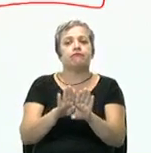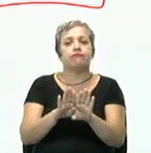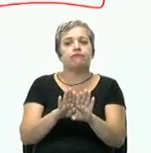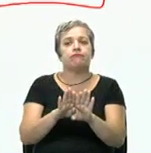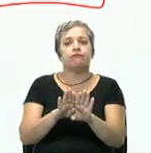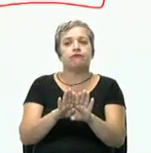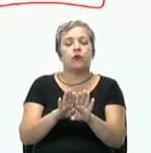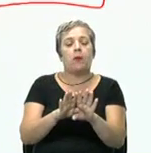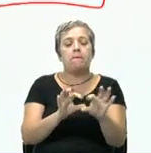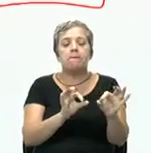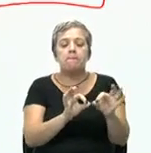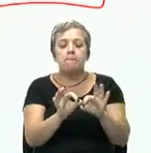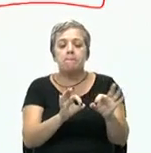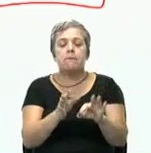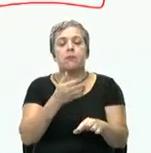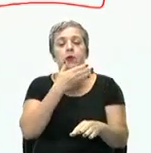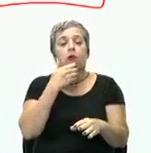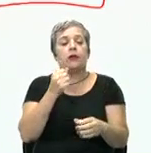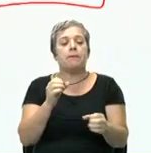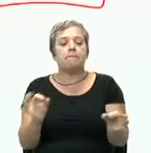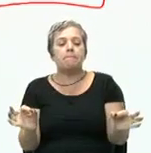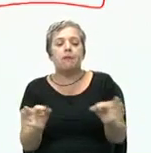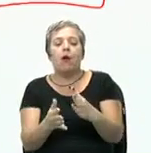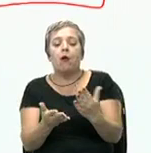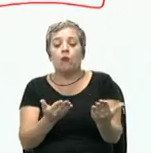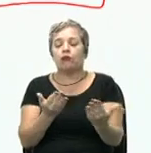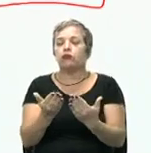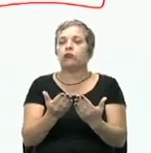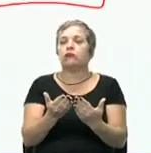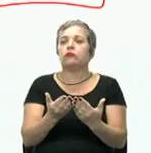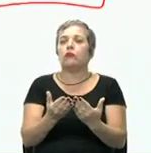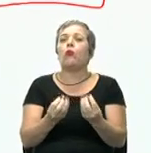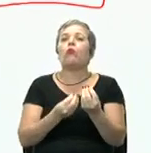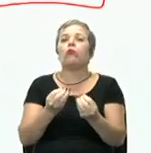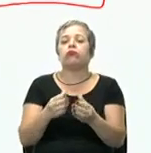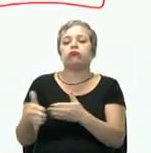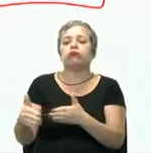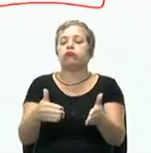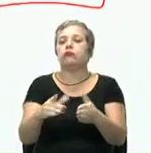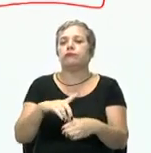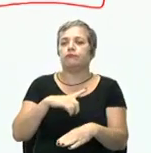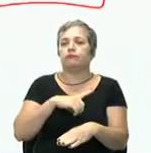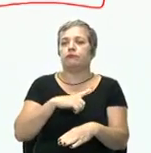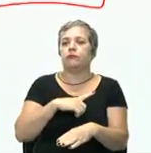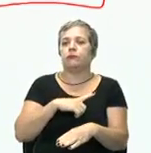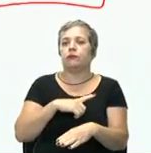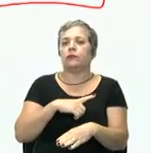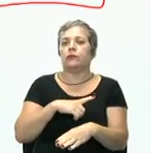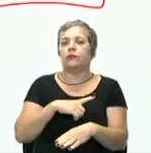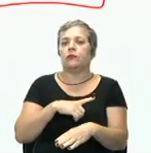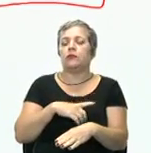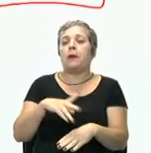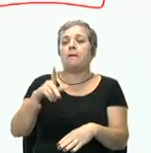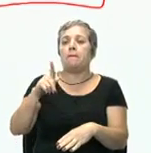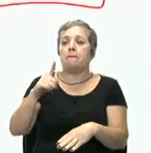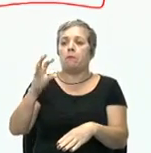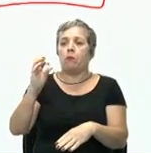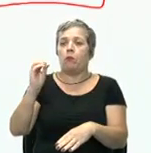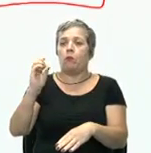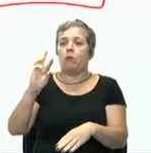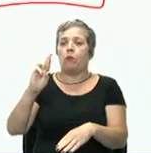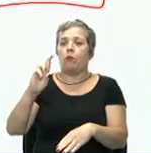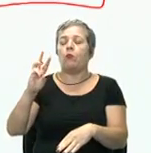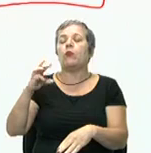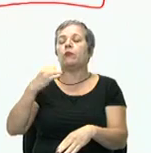implementar o plano e eu vou avaliar os resultados. Como iremos percorrer? Será que só a promoção está possível? E lembra quando eu